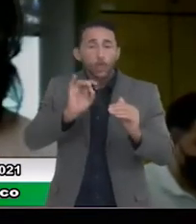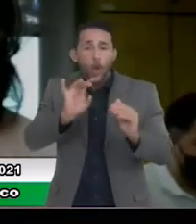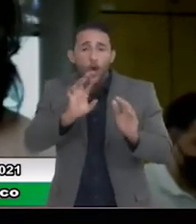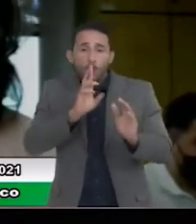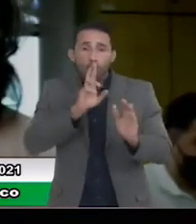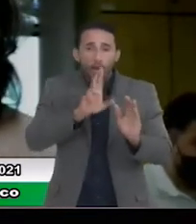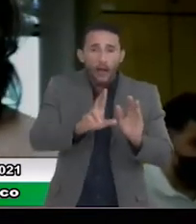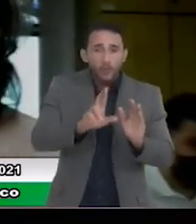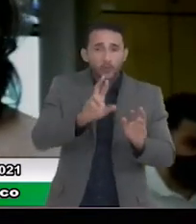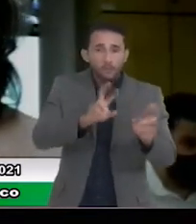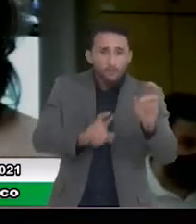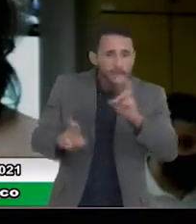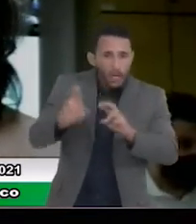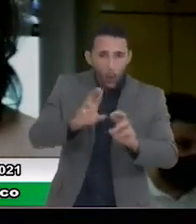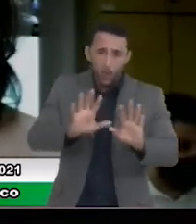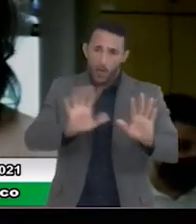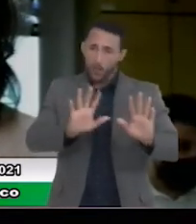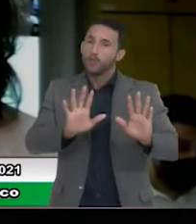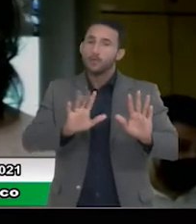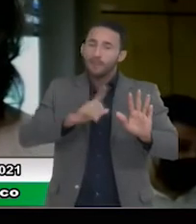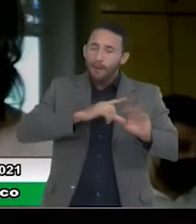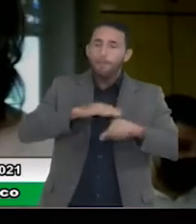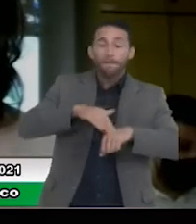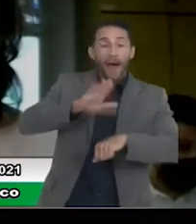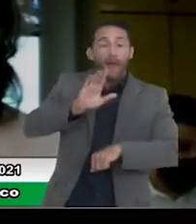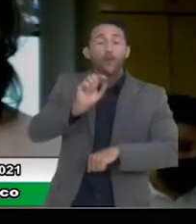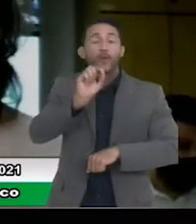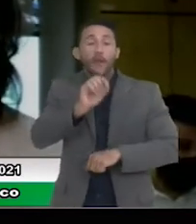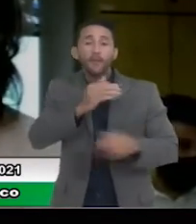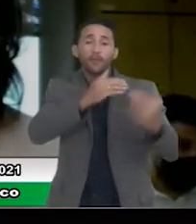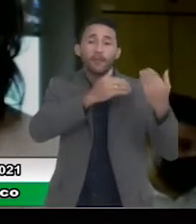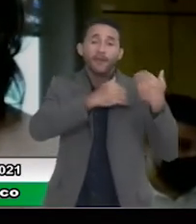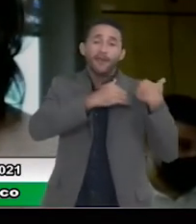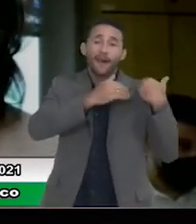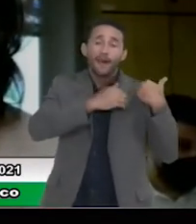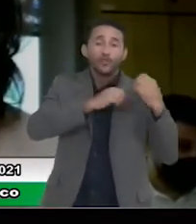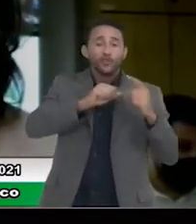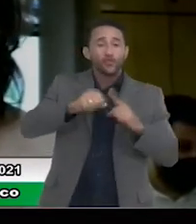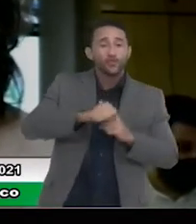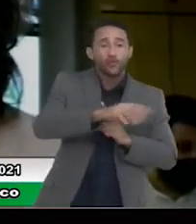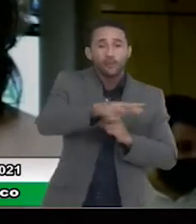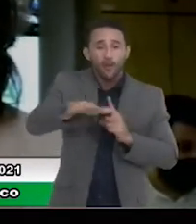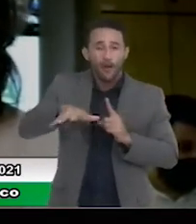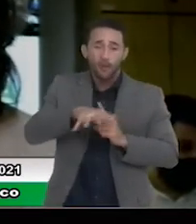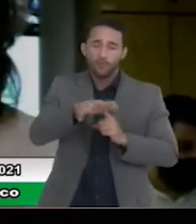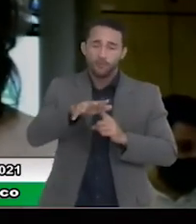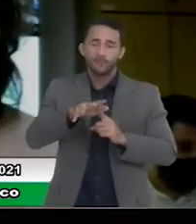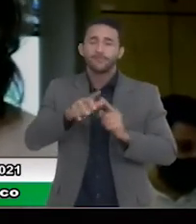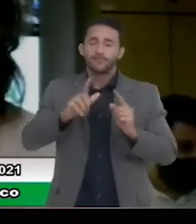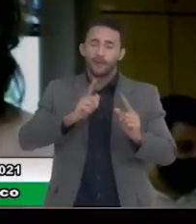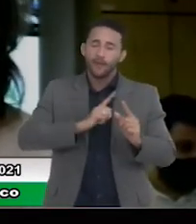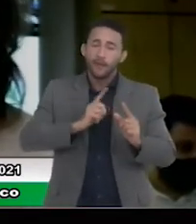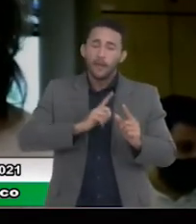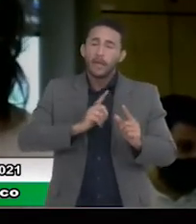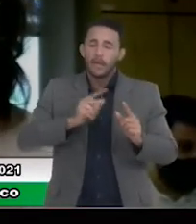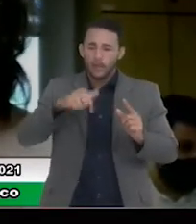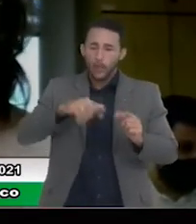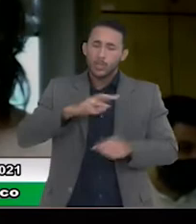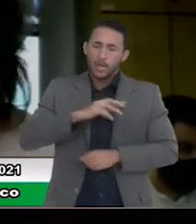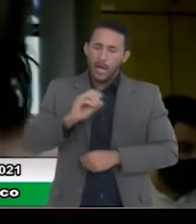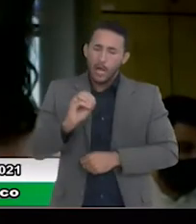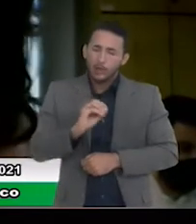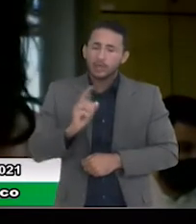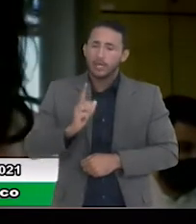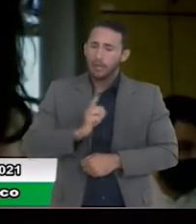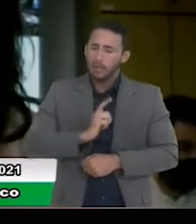sociais, é um desafio que a gente tem de transformar esse potencial econômico que a gente tem, em tributação,